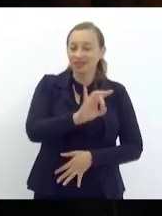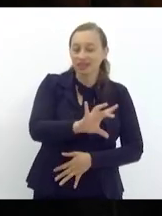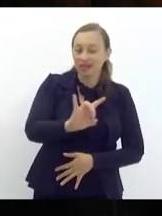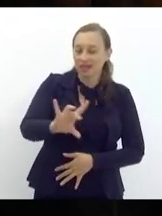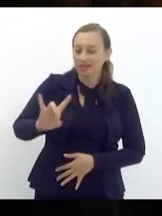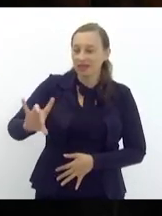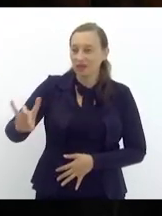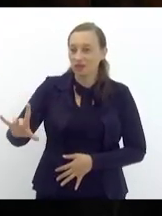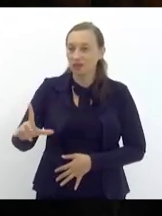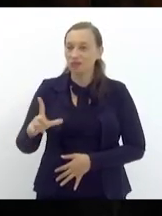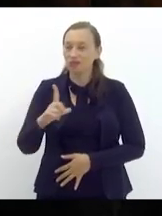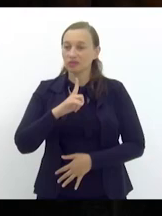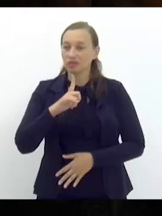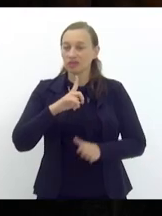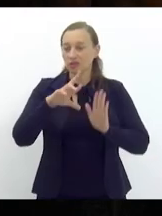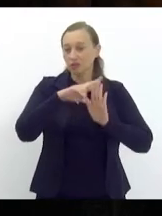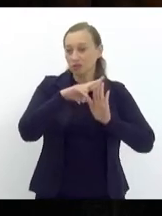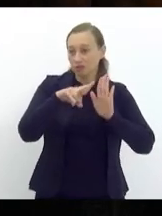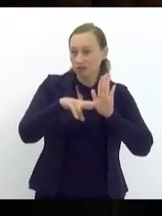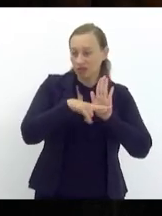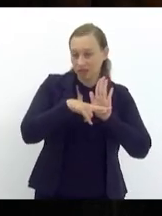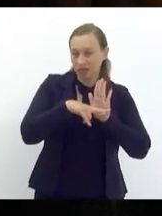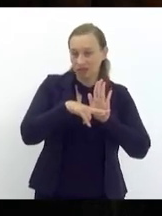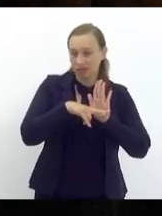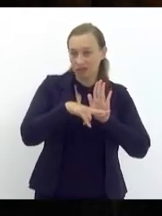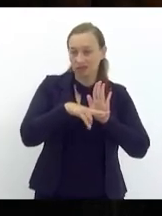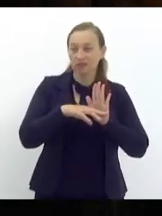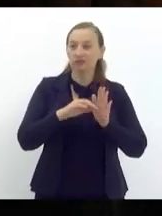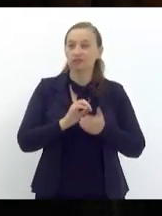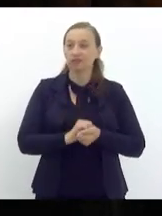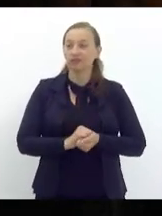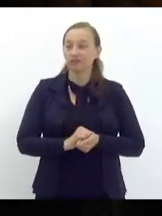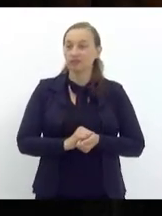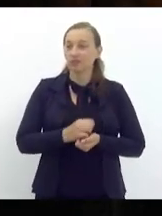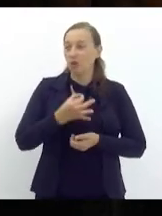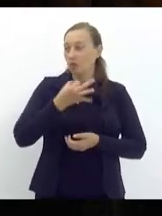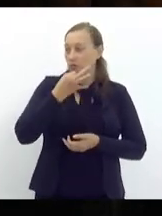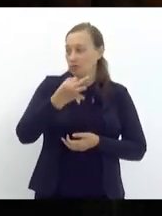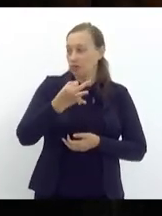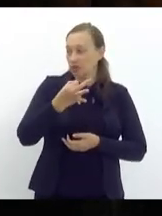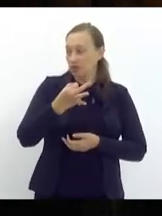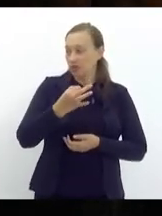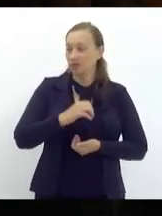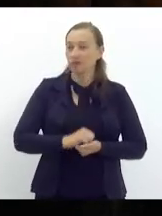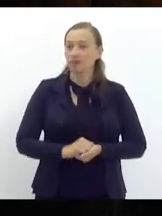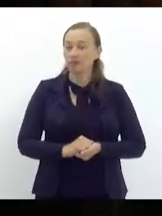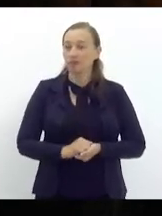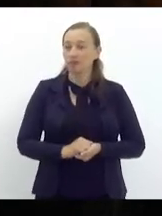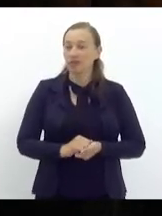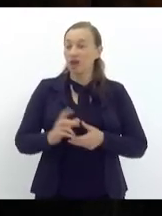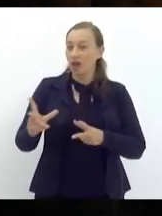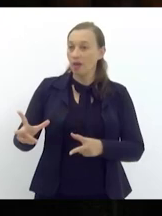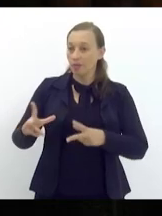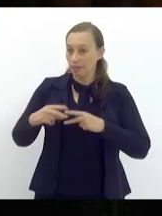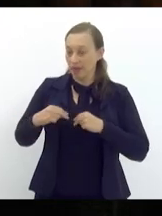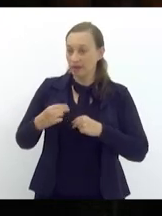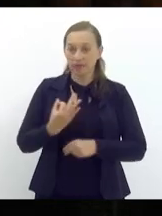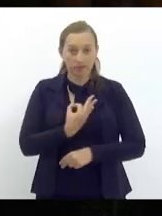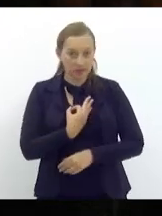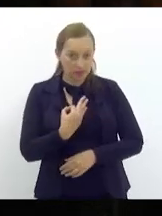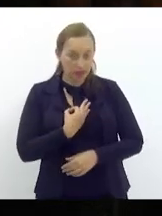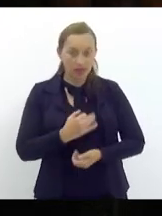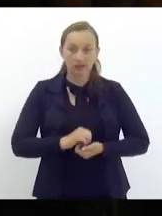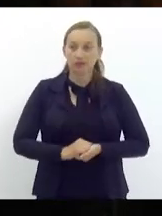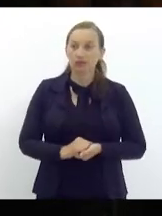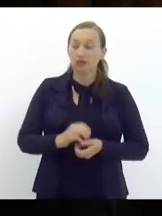critérios internos há mérito na medalha o